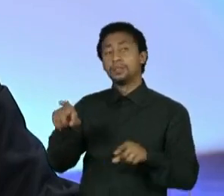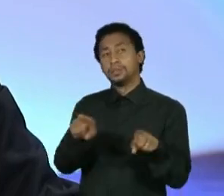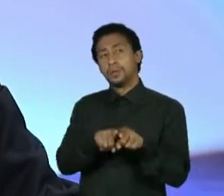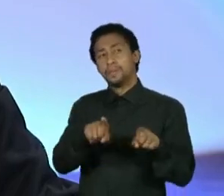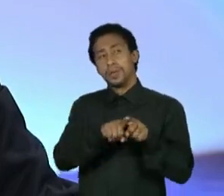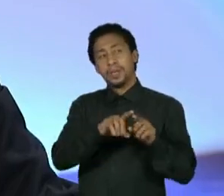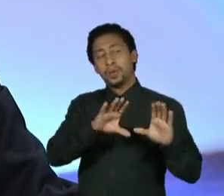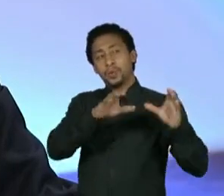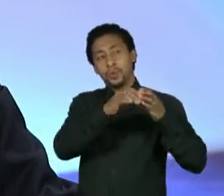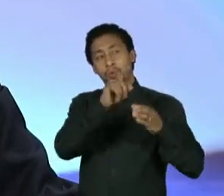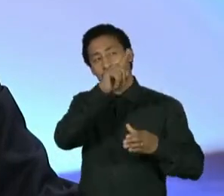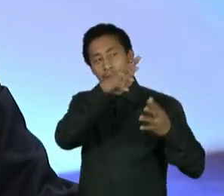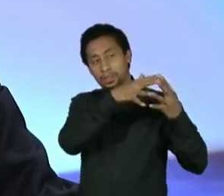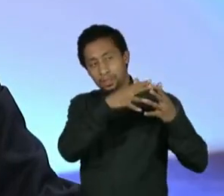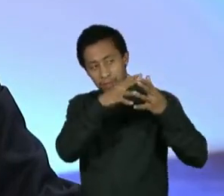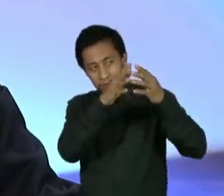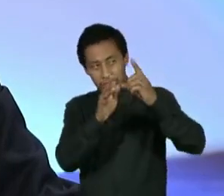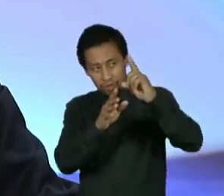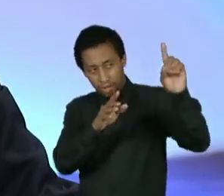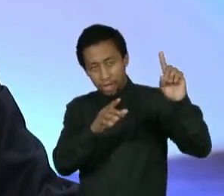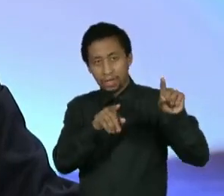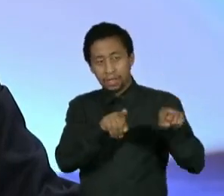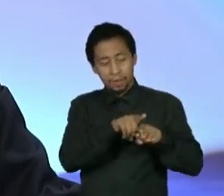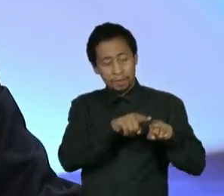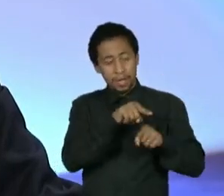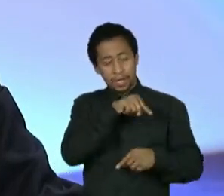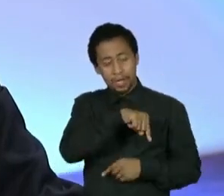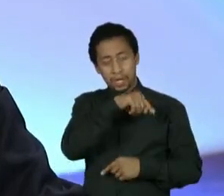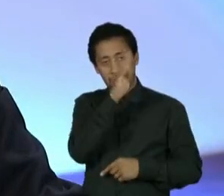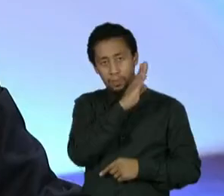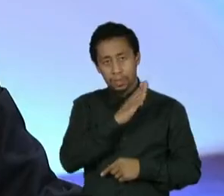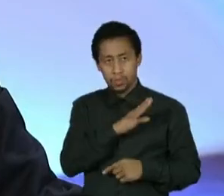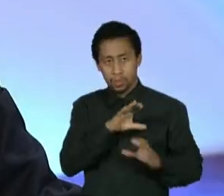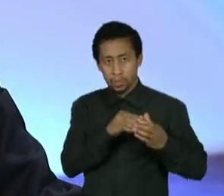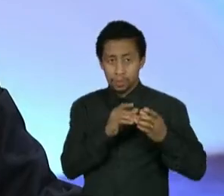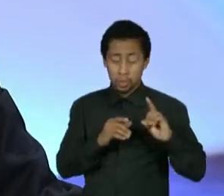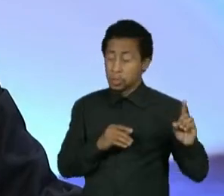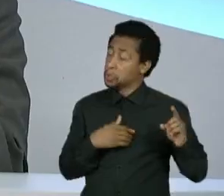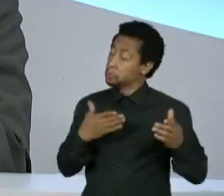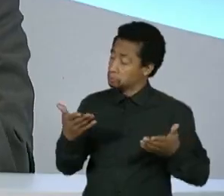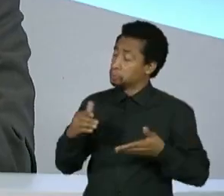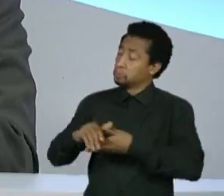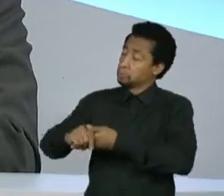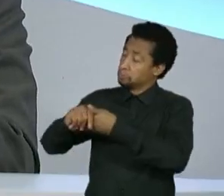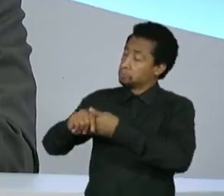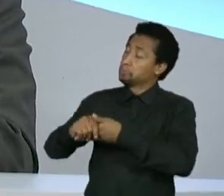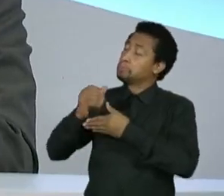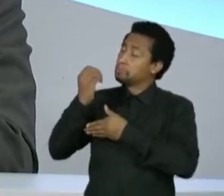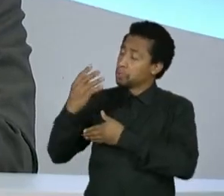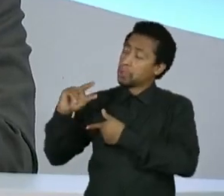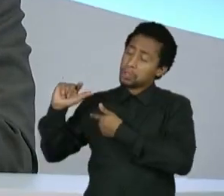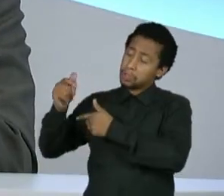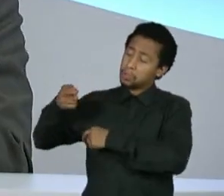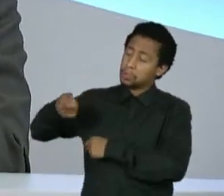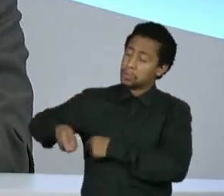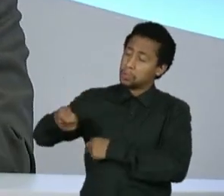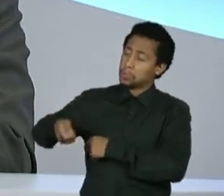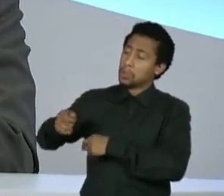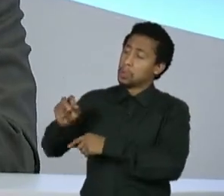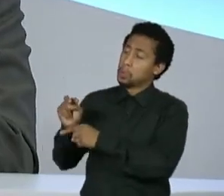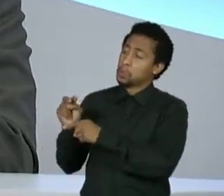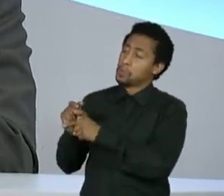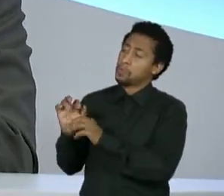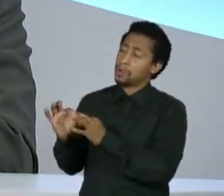com a imagem de conservador como defensor da família, dos bons costumes. O que o senhor tem a dizer a essas pessoas que